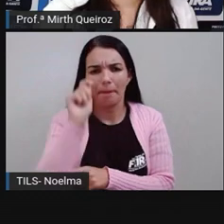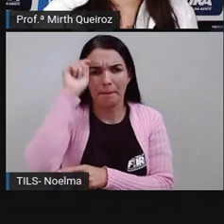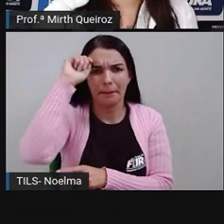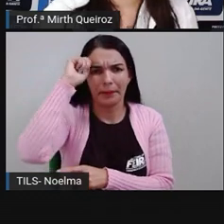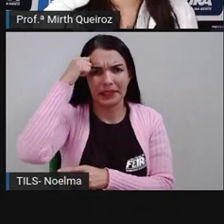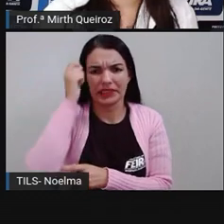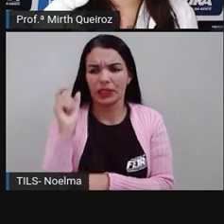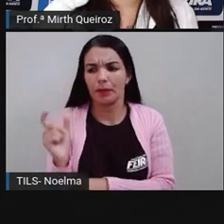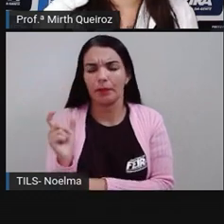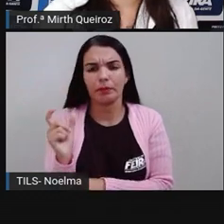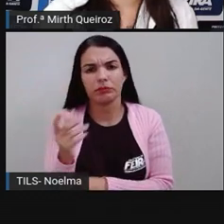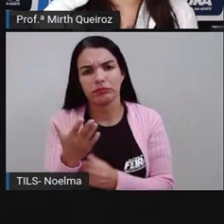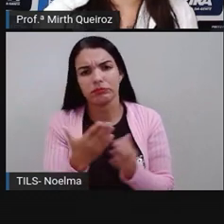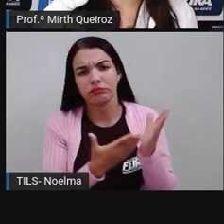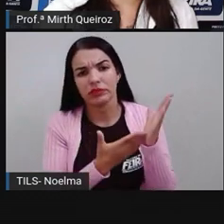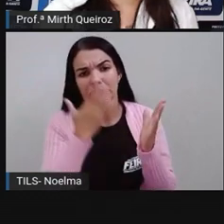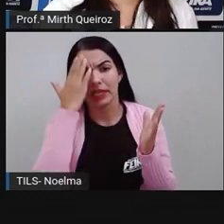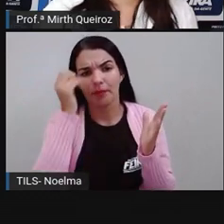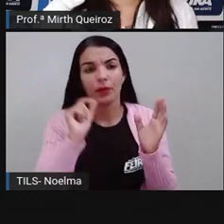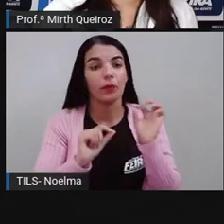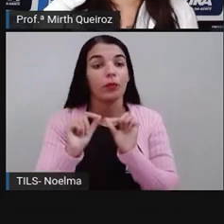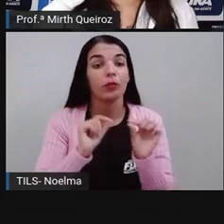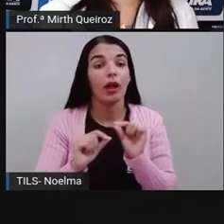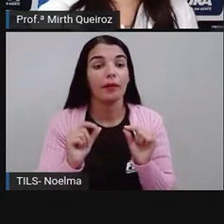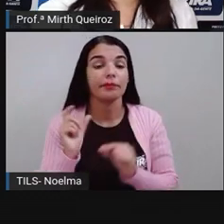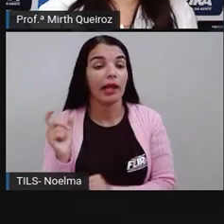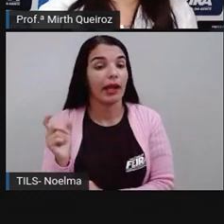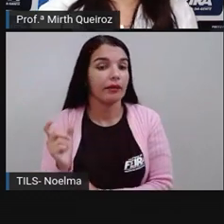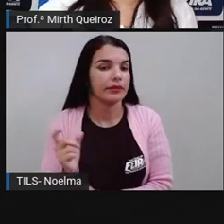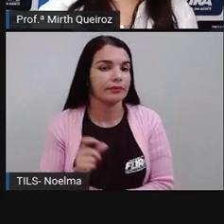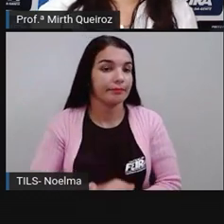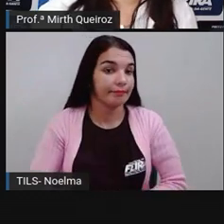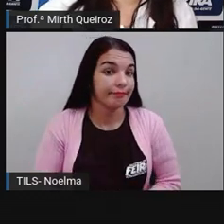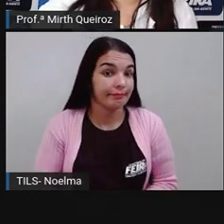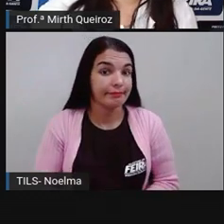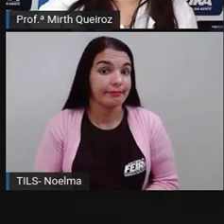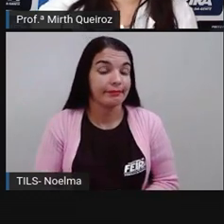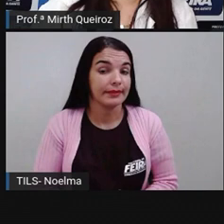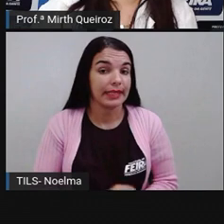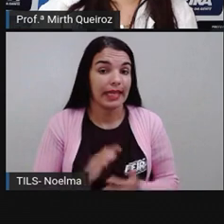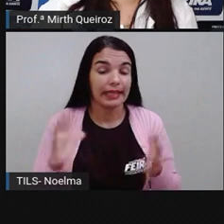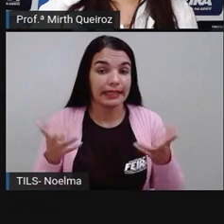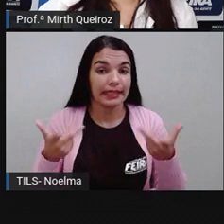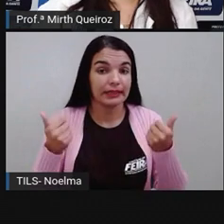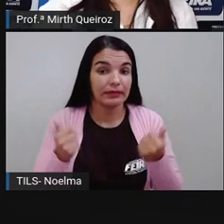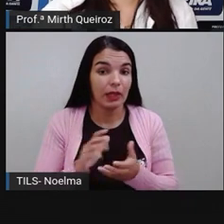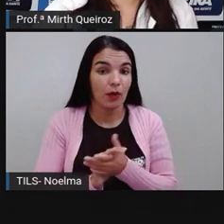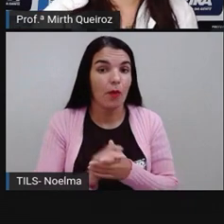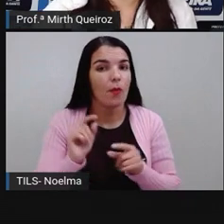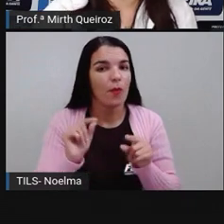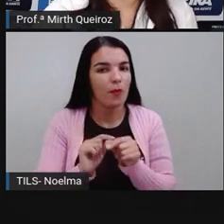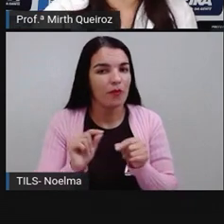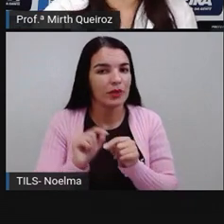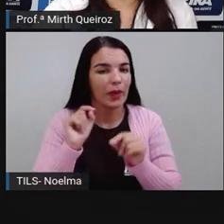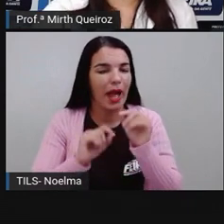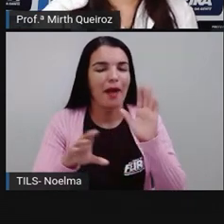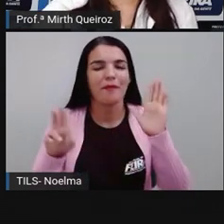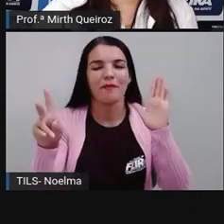palavras que eu grifei aí? O que que são essas palavras? Essas palavras, elas são verbos.